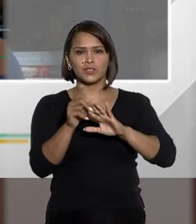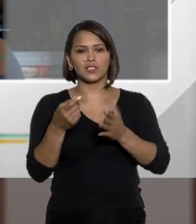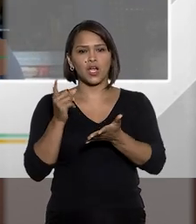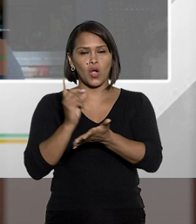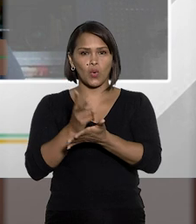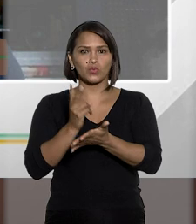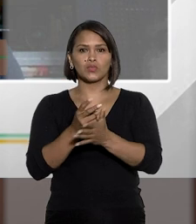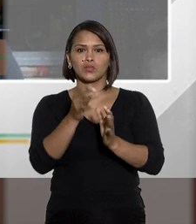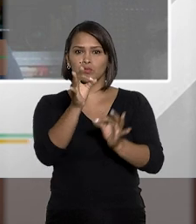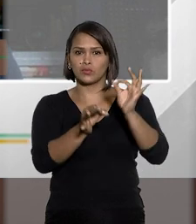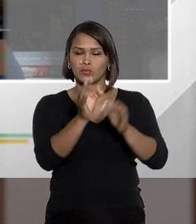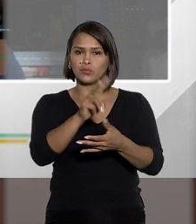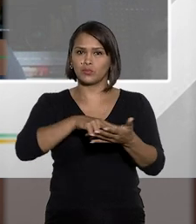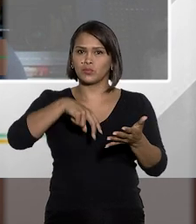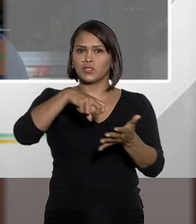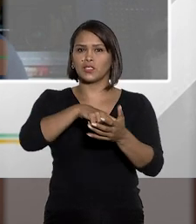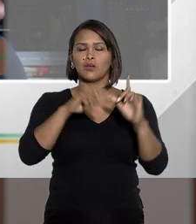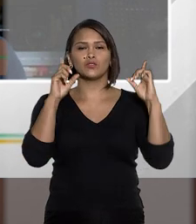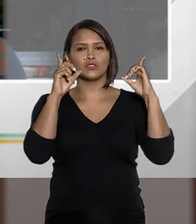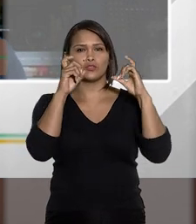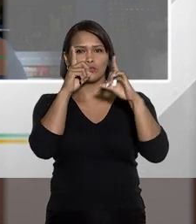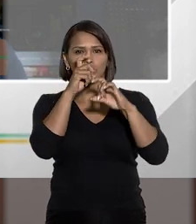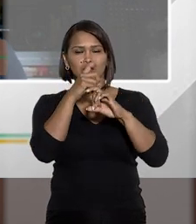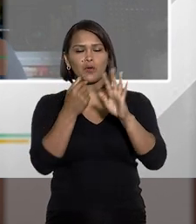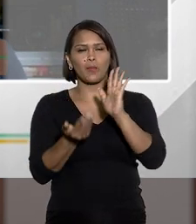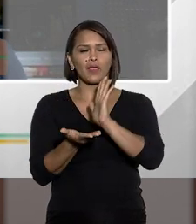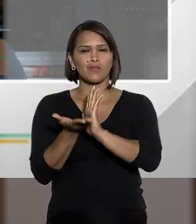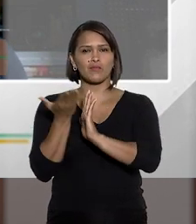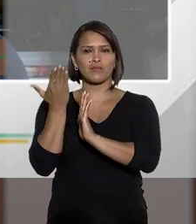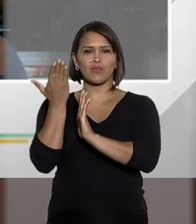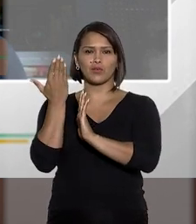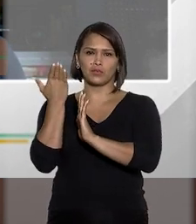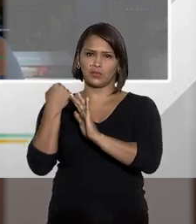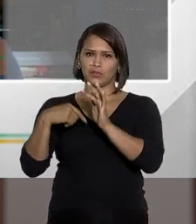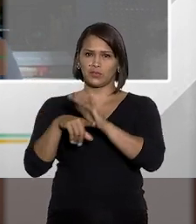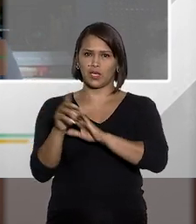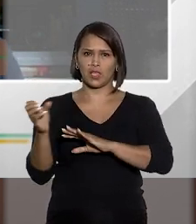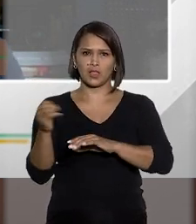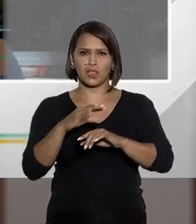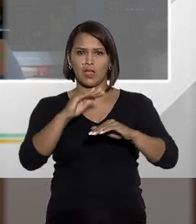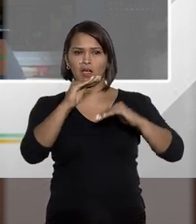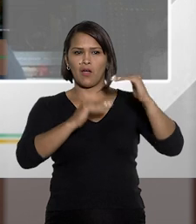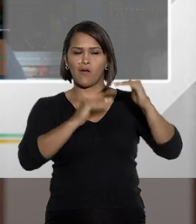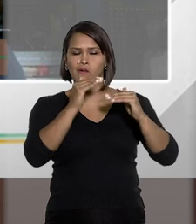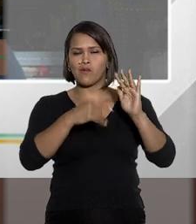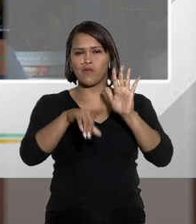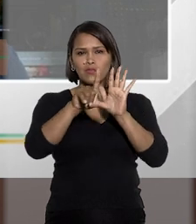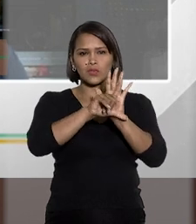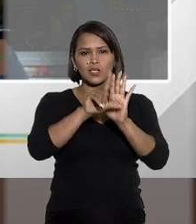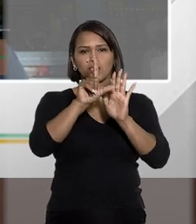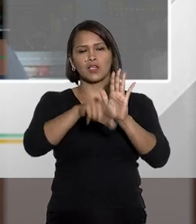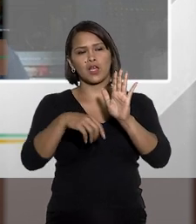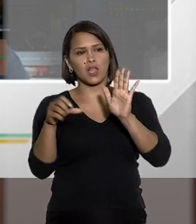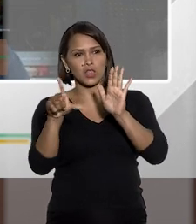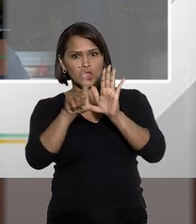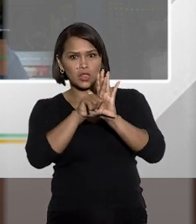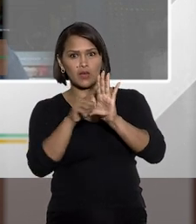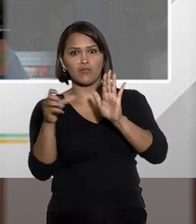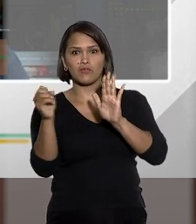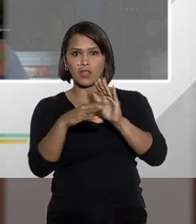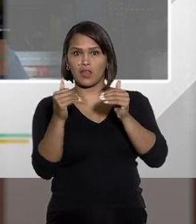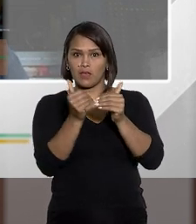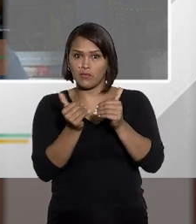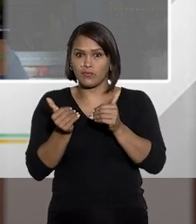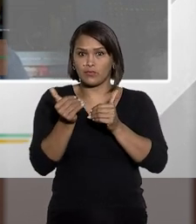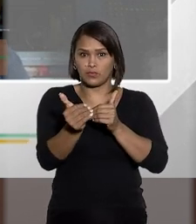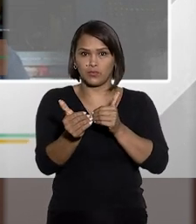a consequência jurídica penal, então, dificilmente estaremos diante de uma novácio-leges e melhos, e sim uma novácio